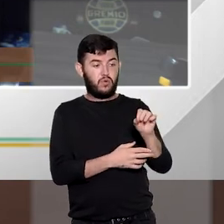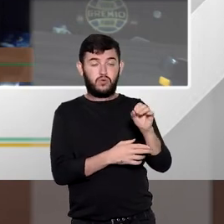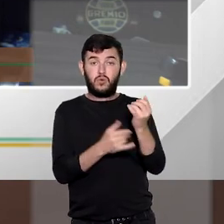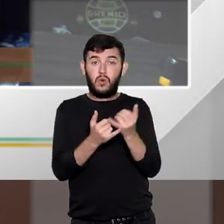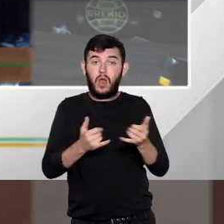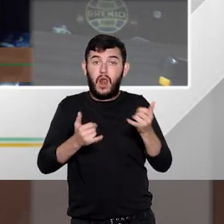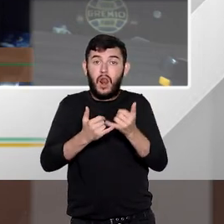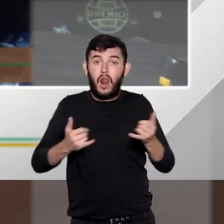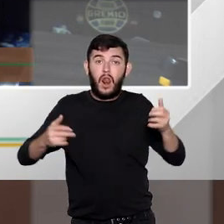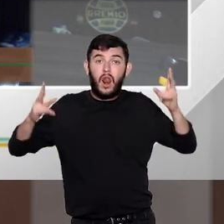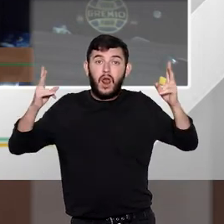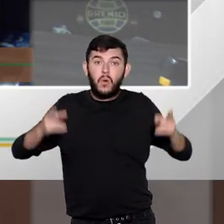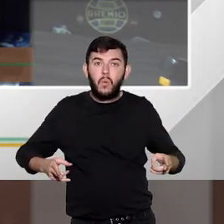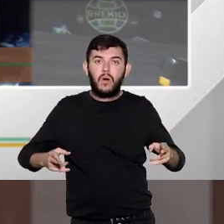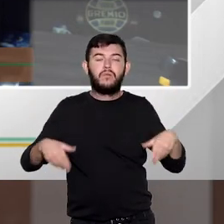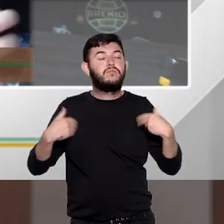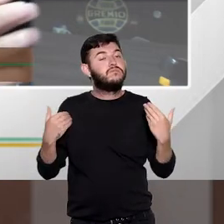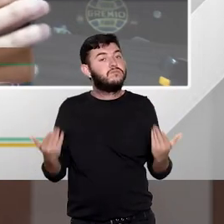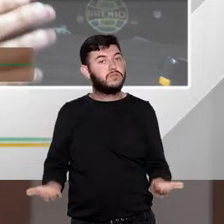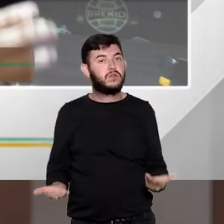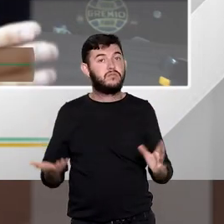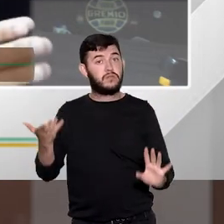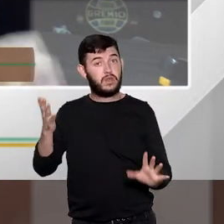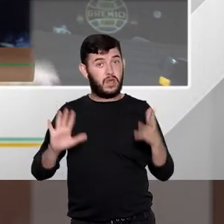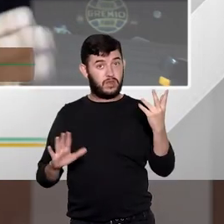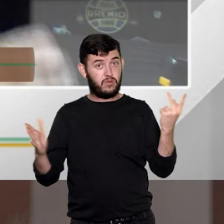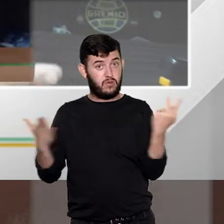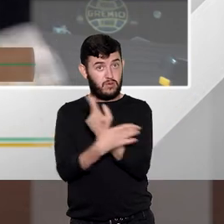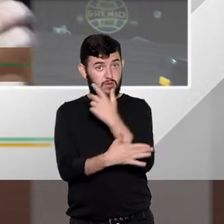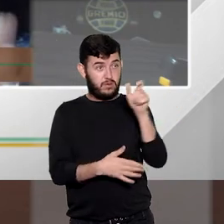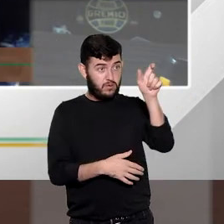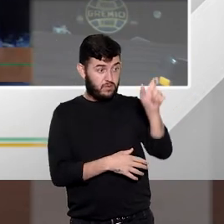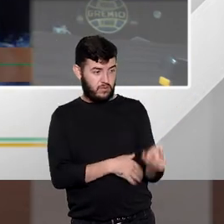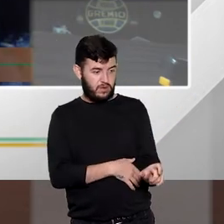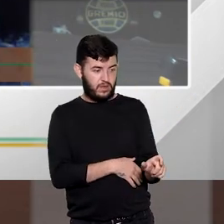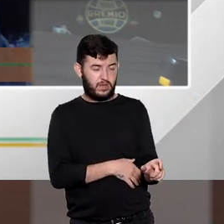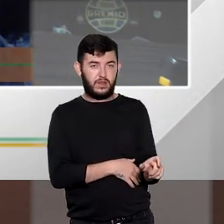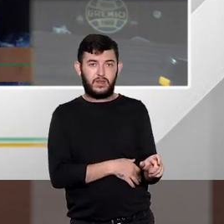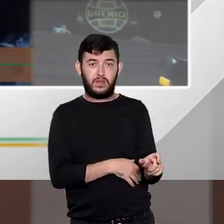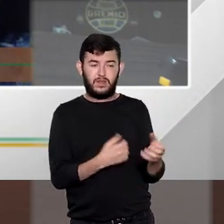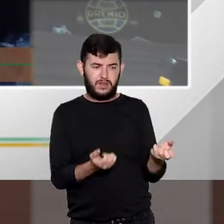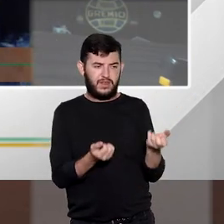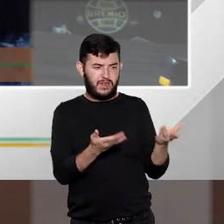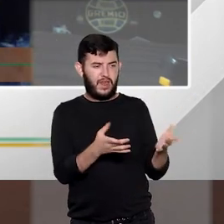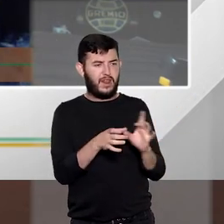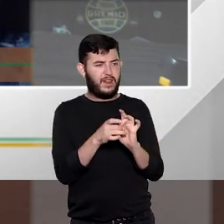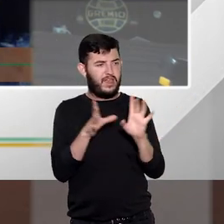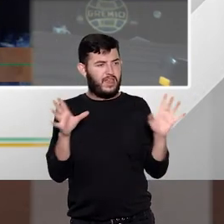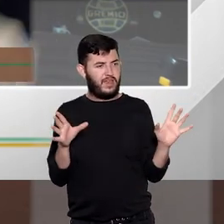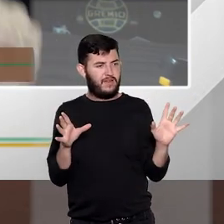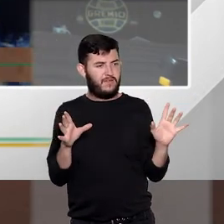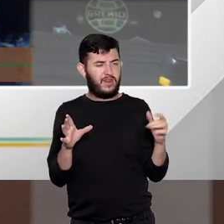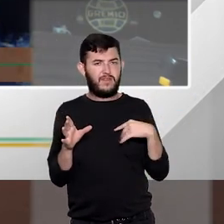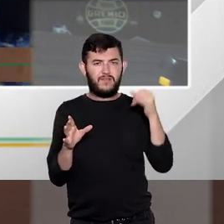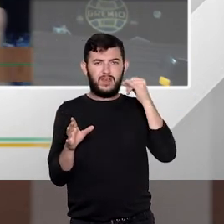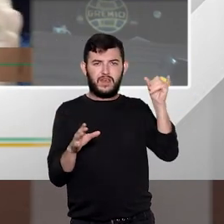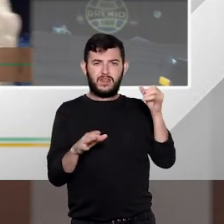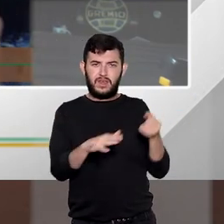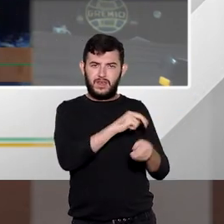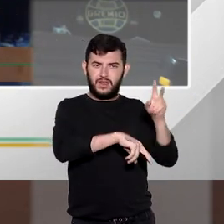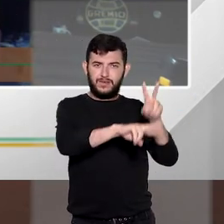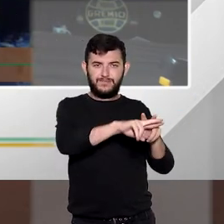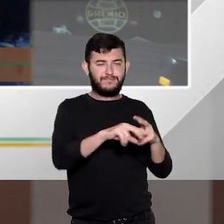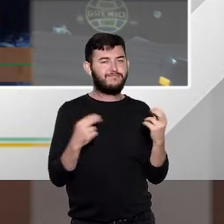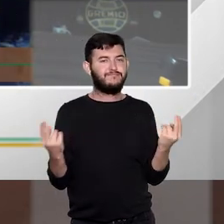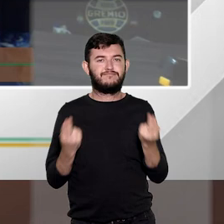mesma natureza e nesse caso não será possível a concessão do livramento condicional então essa